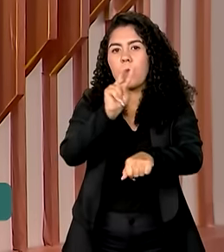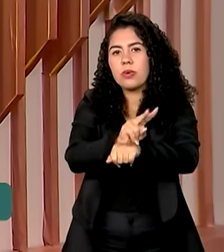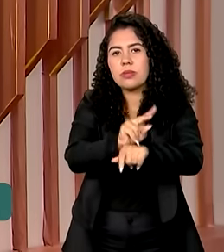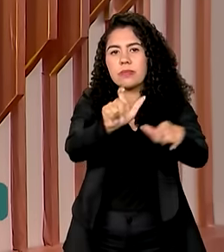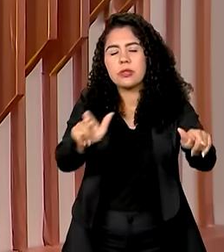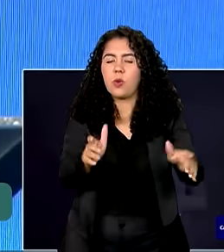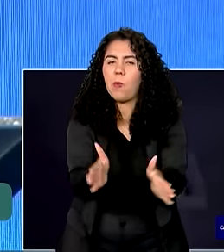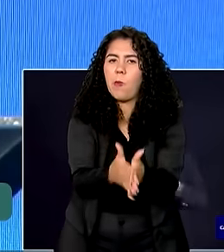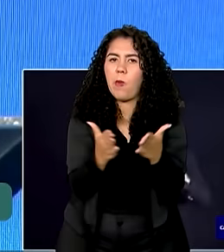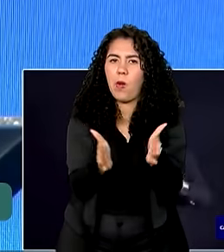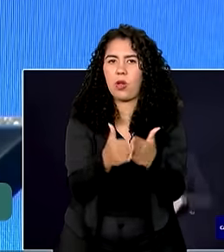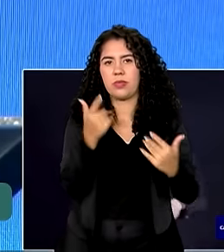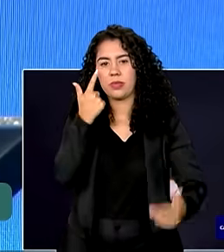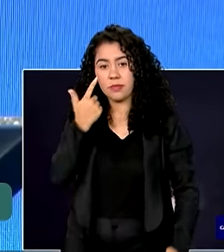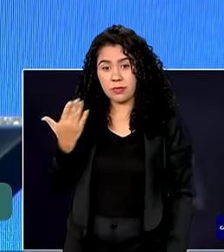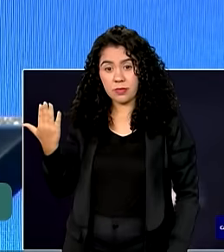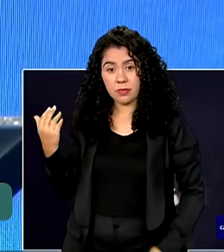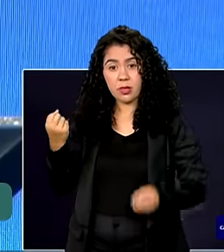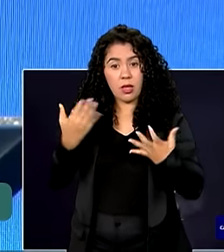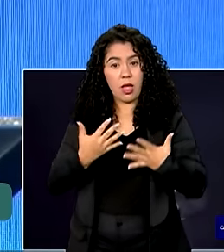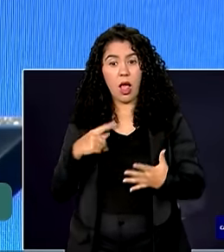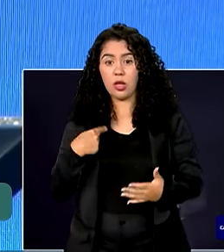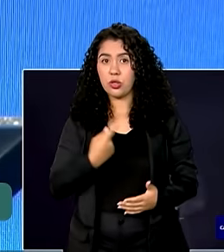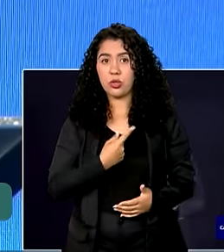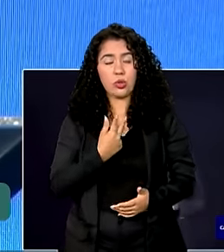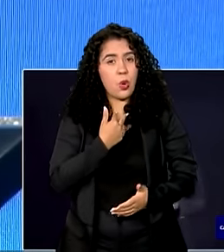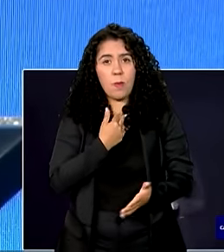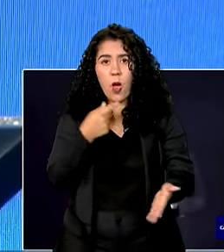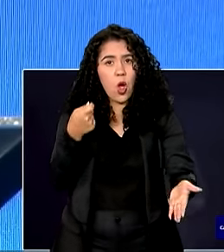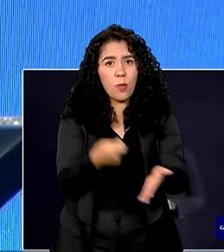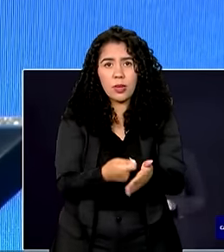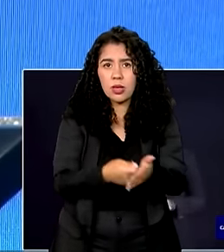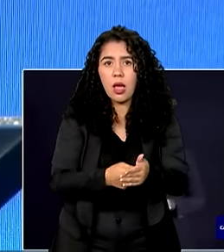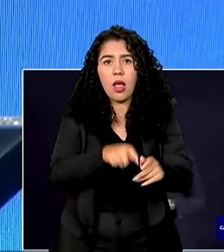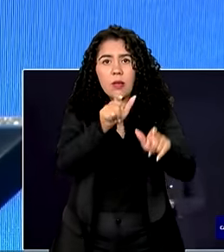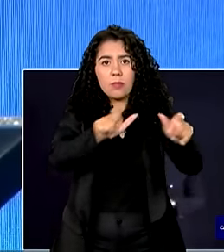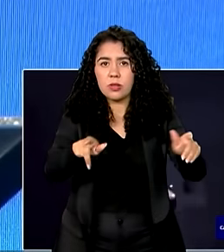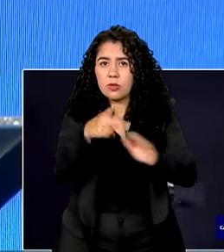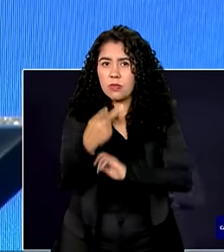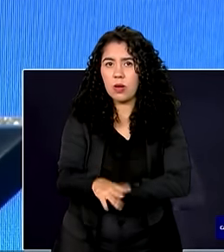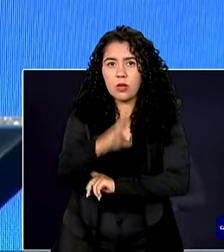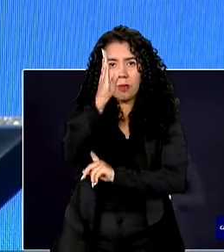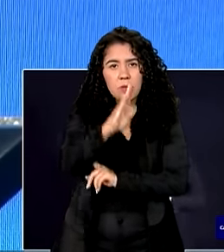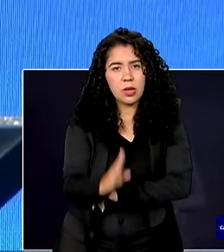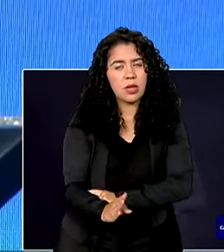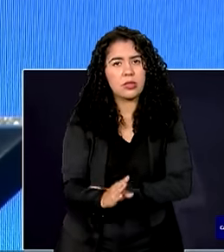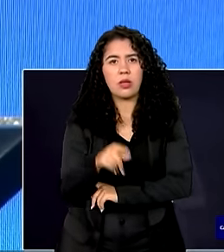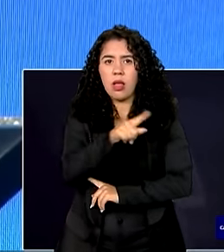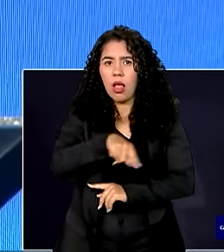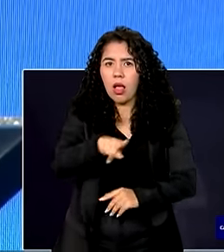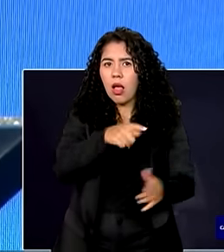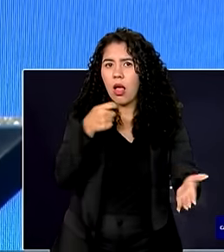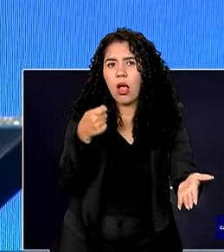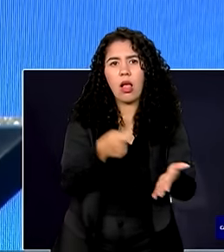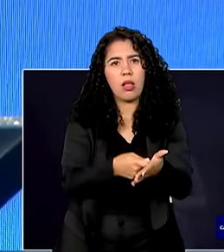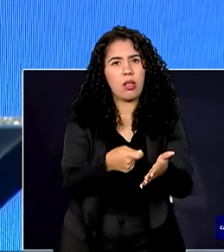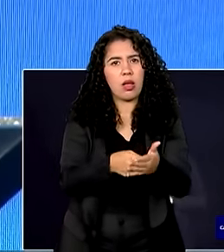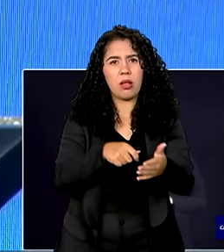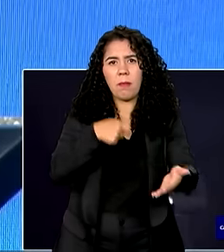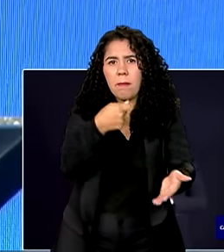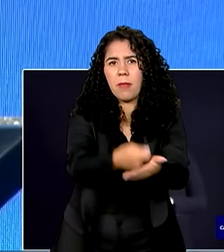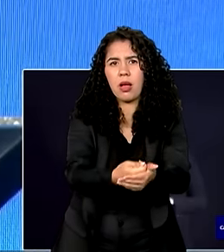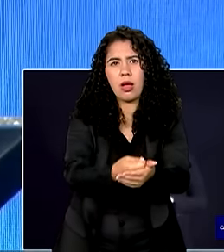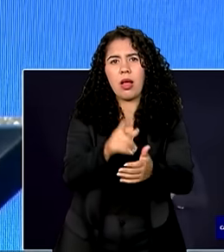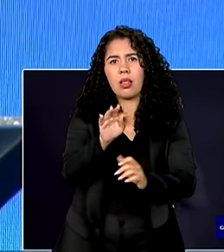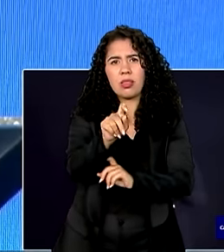mais pobres. Não podemos obrigar que brasileiras e brasileiros sejam submetidos a tarifas